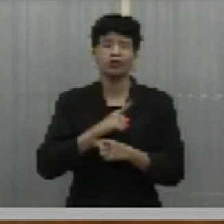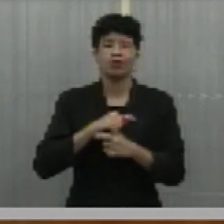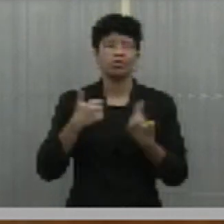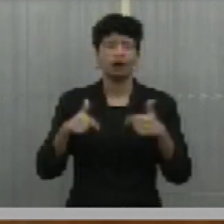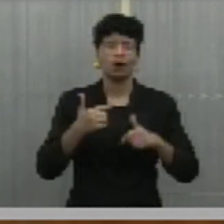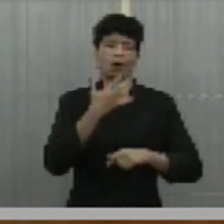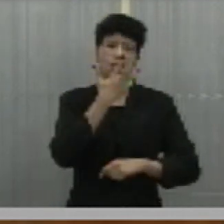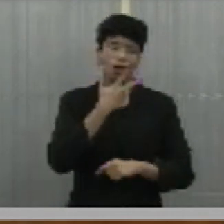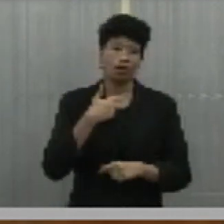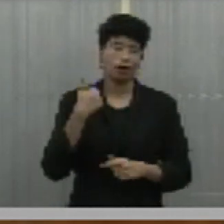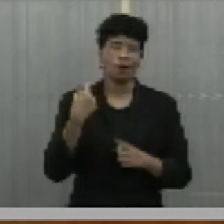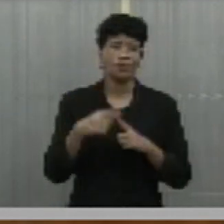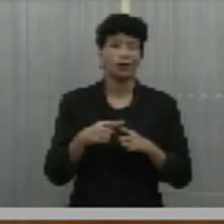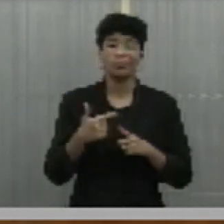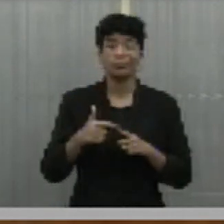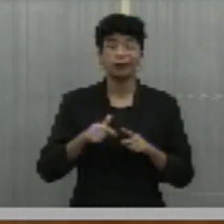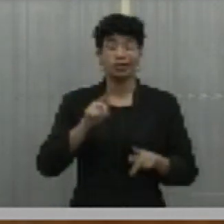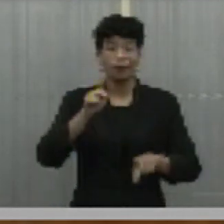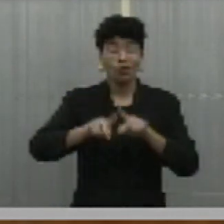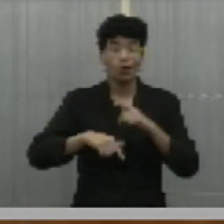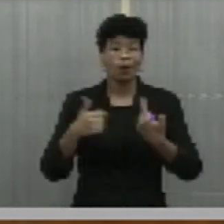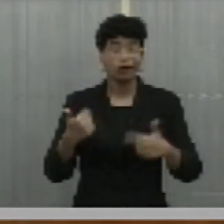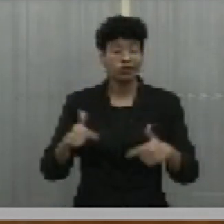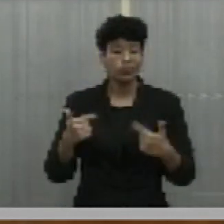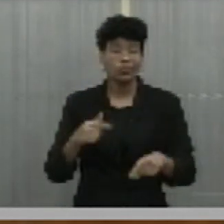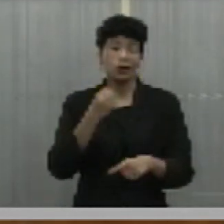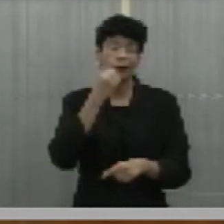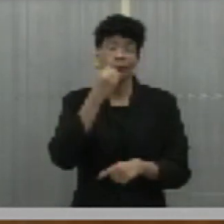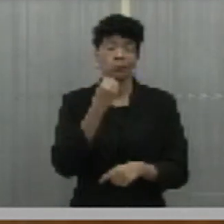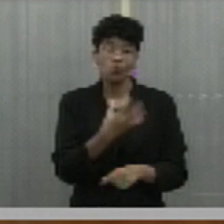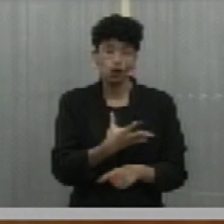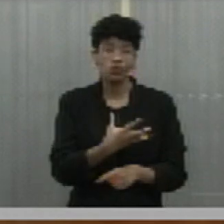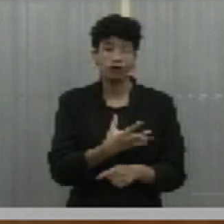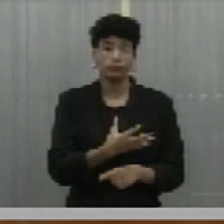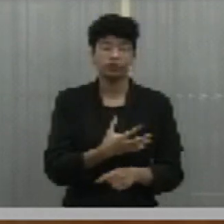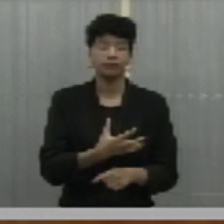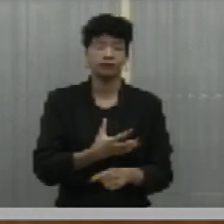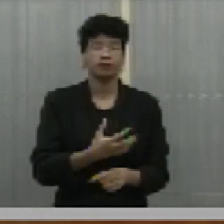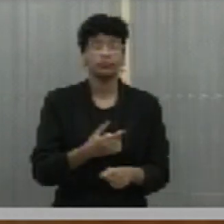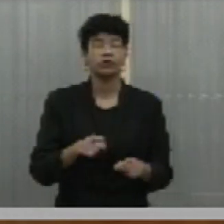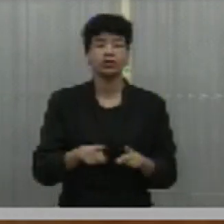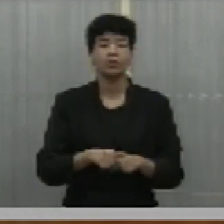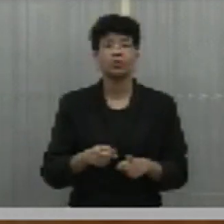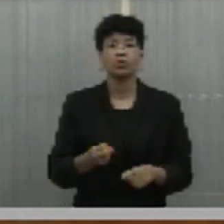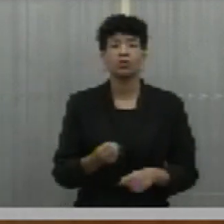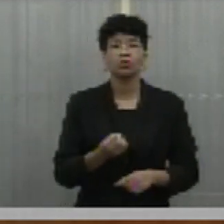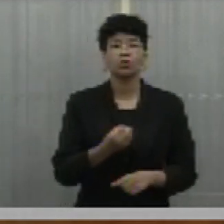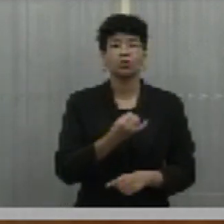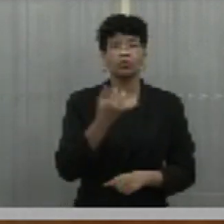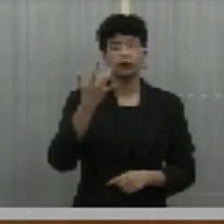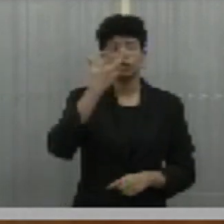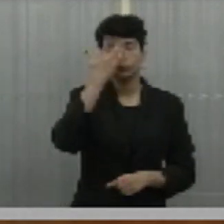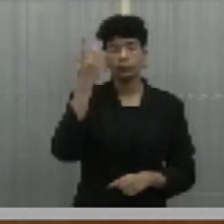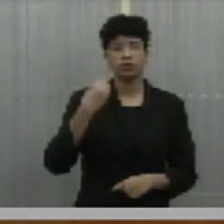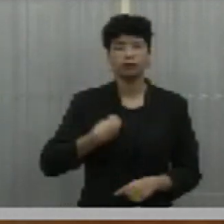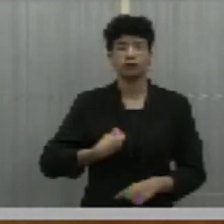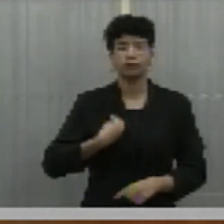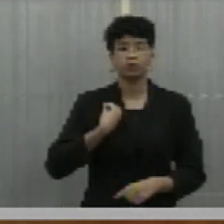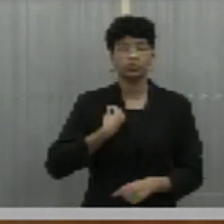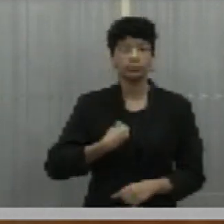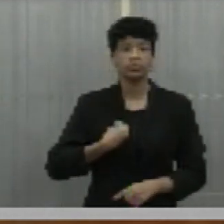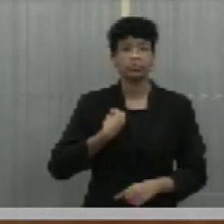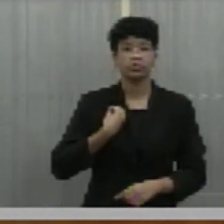qualidade, porque não tem mão de obras qualificadas e, muito menos, mão de obra suficiente para levar o serviço à